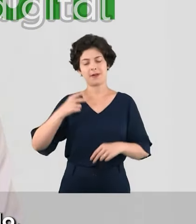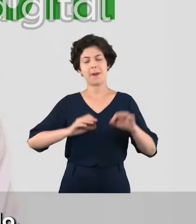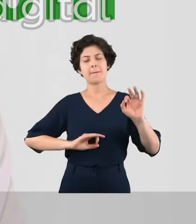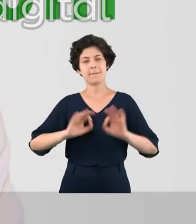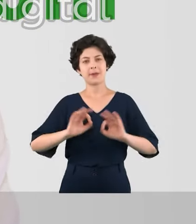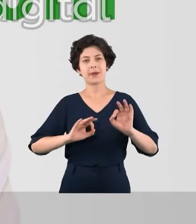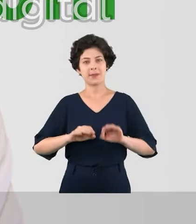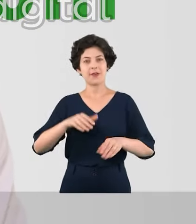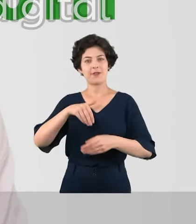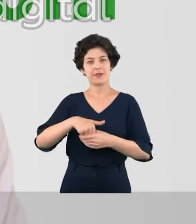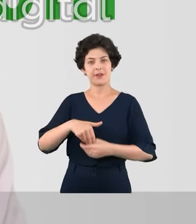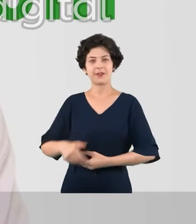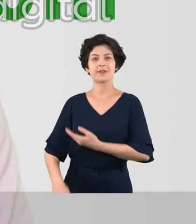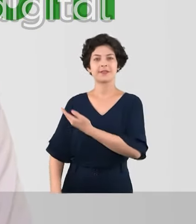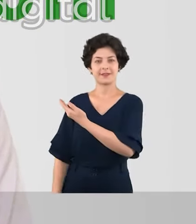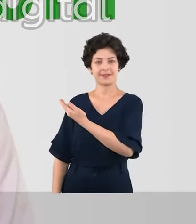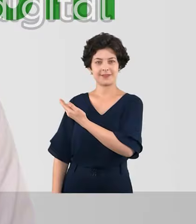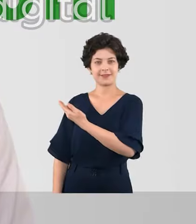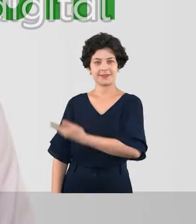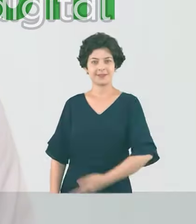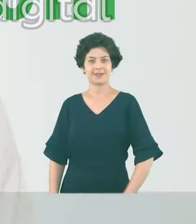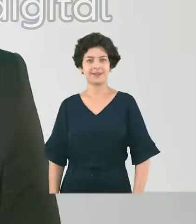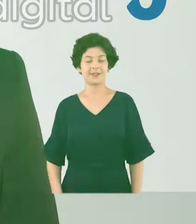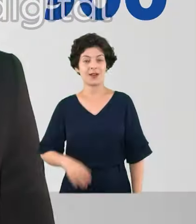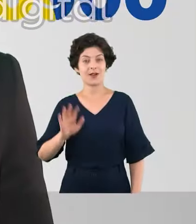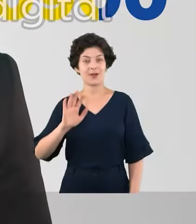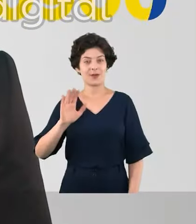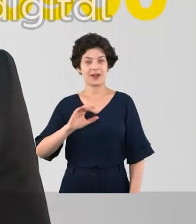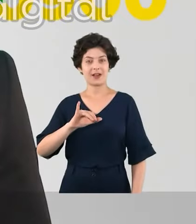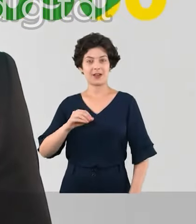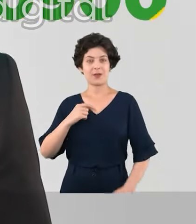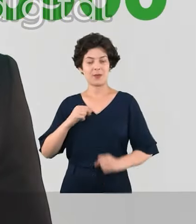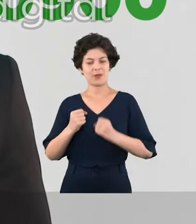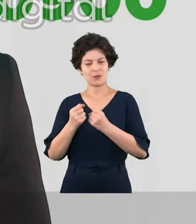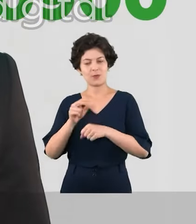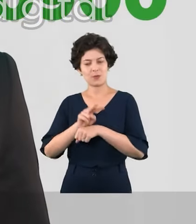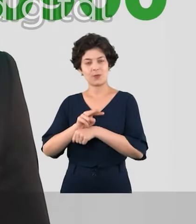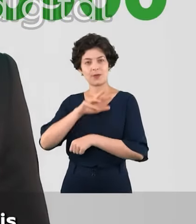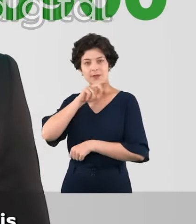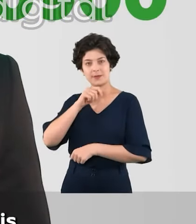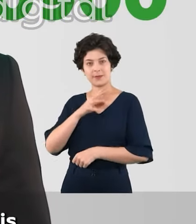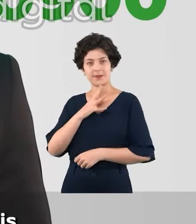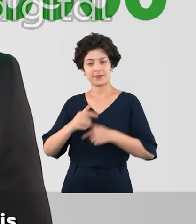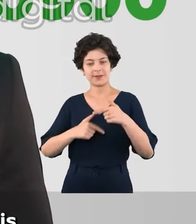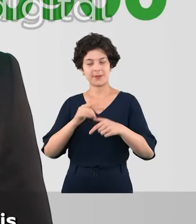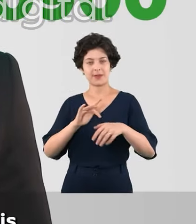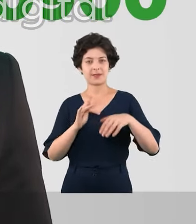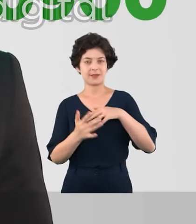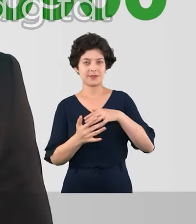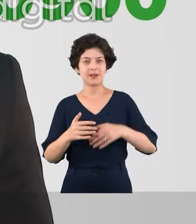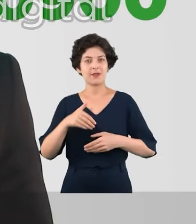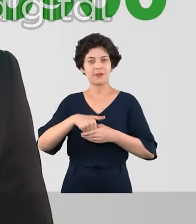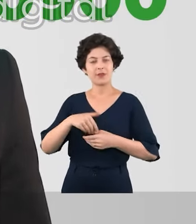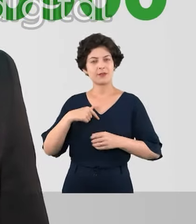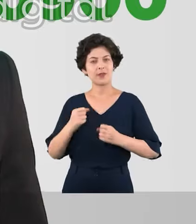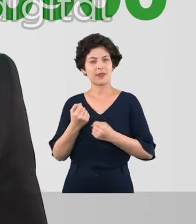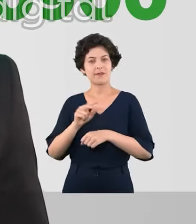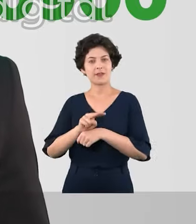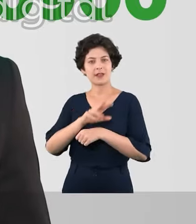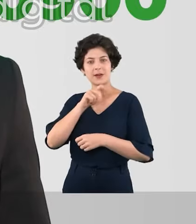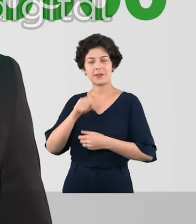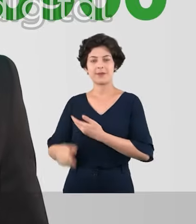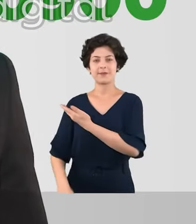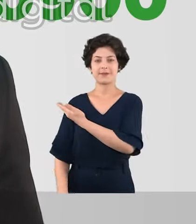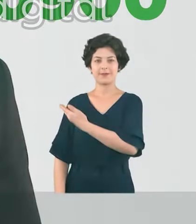preparado. Vote Ricardo Rous, vinte e cento e onze. Olá, eu sou o Caio Clemente, defensor da causa animal. Conheço meu trabalho nas redes sociais e vote quem defende os animais.